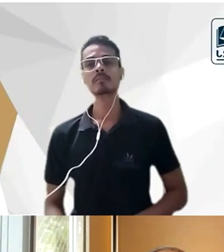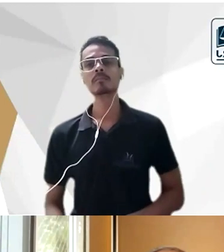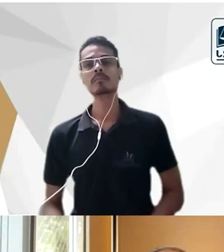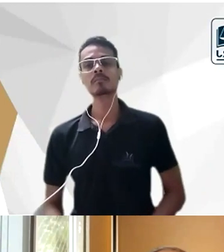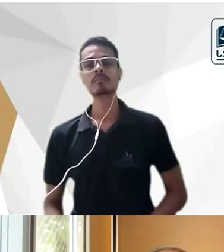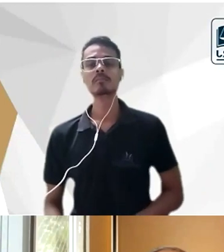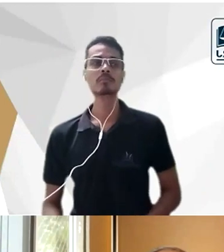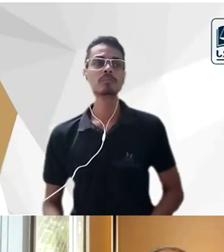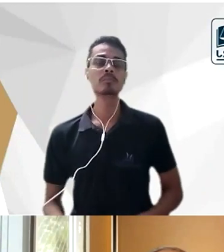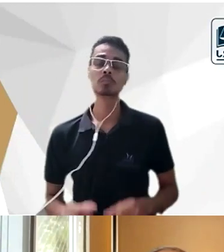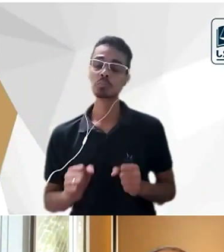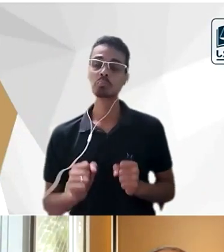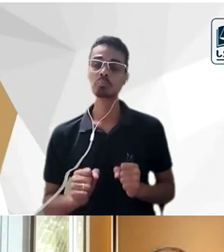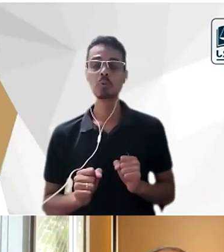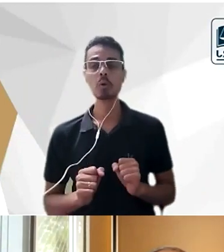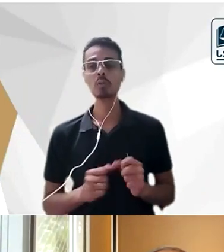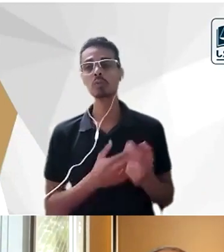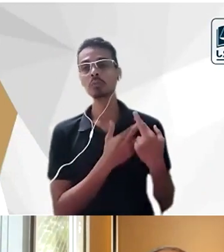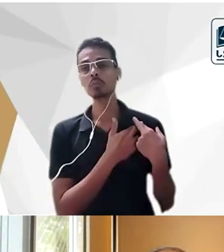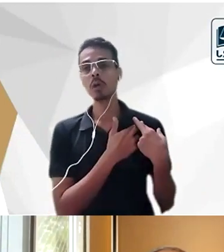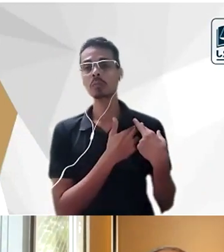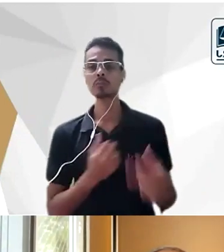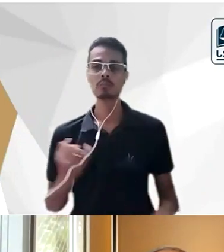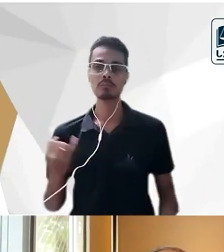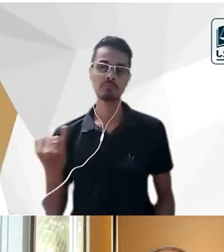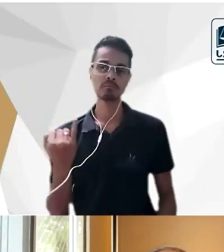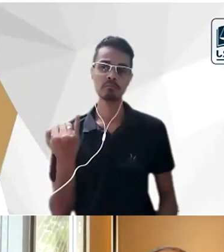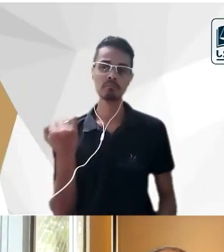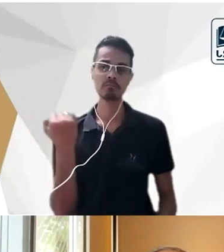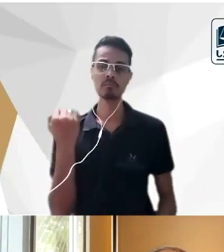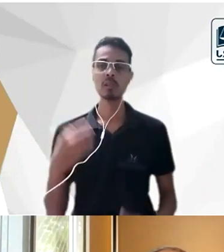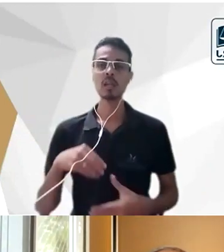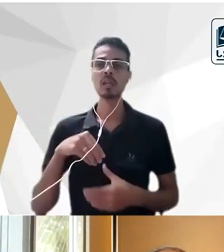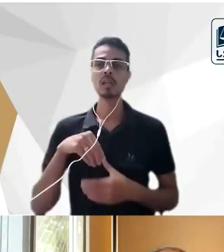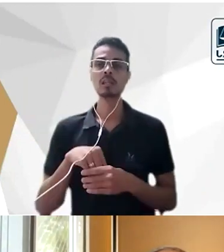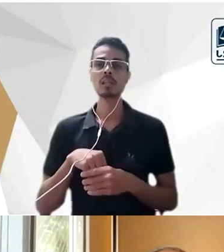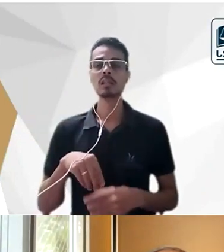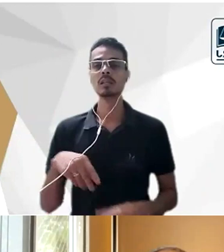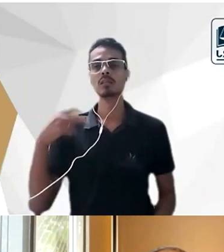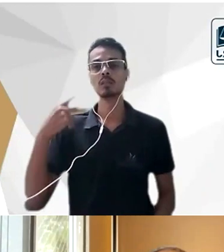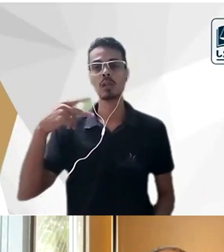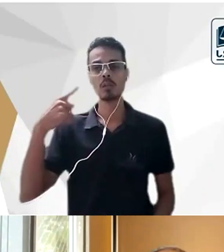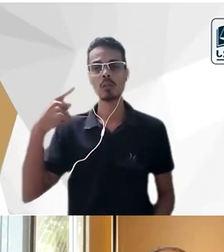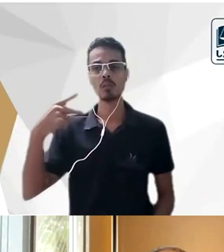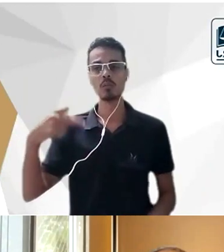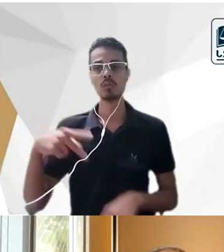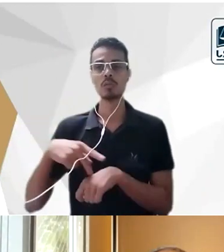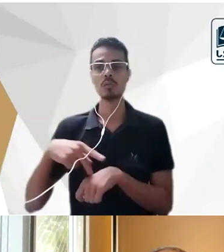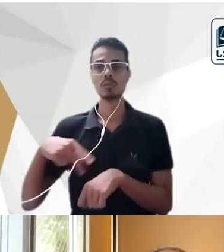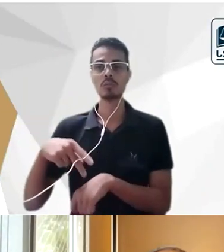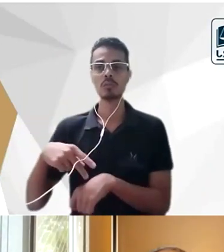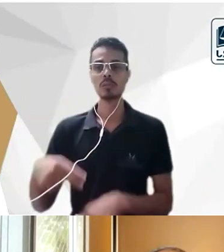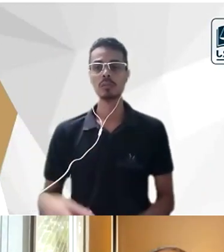um papel muito relevante na política nacional e